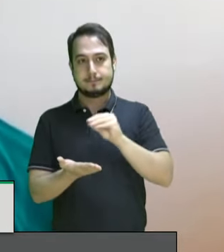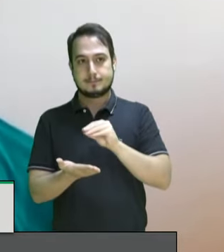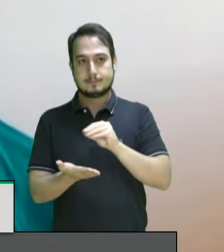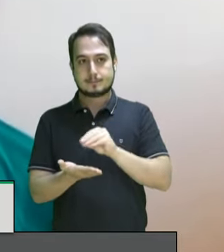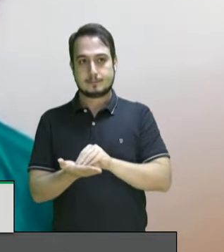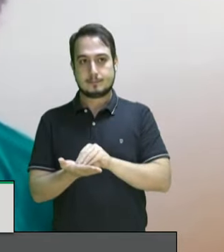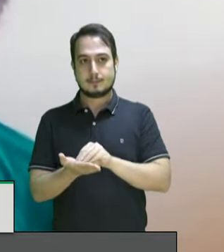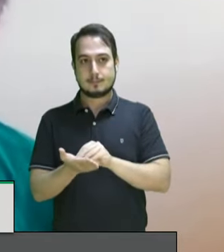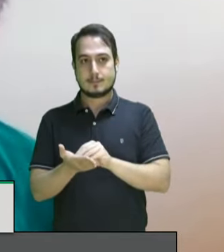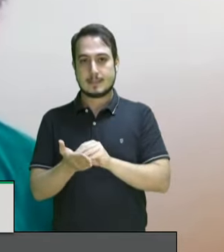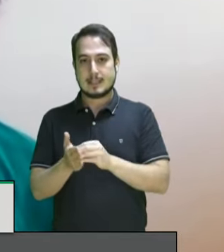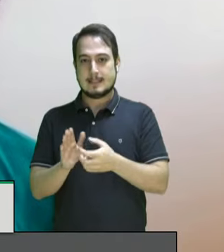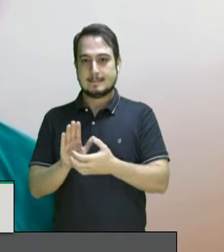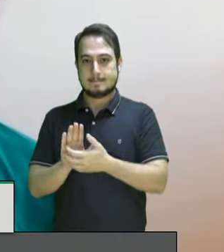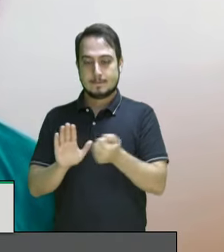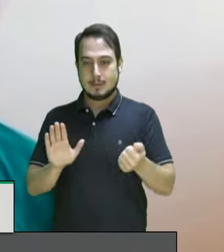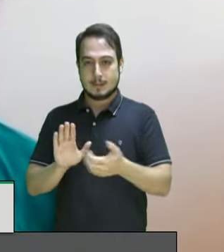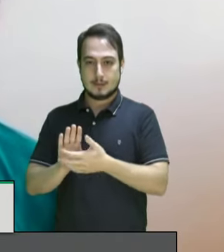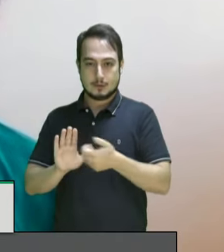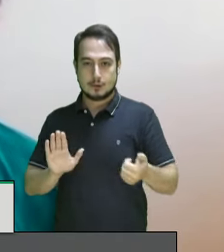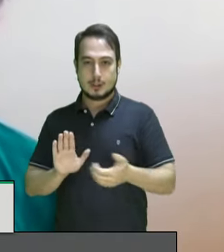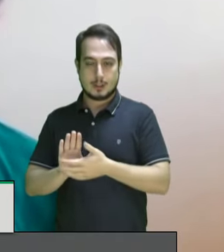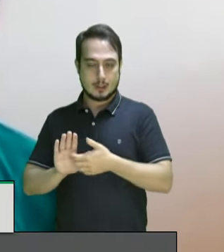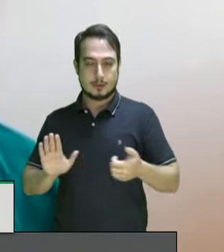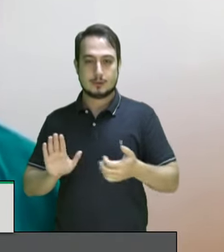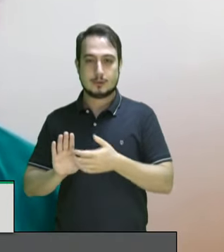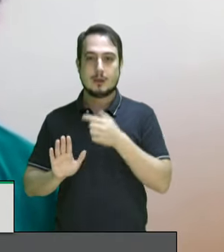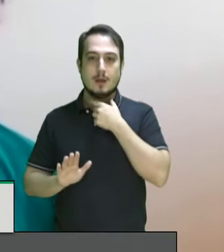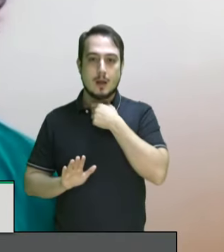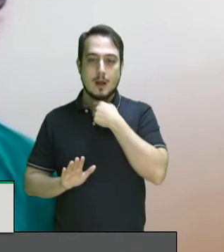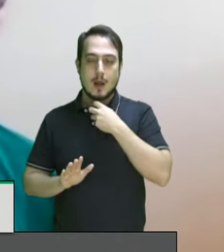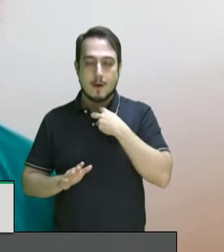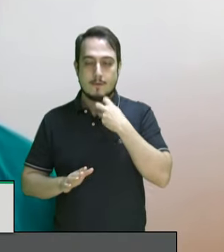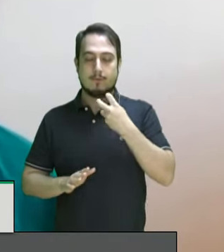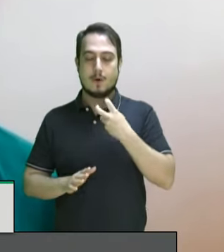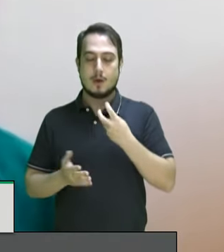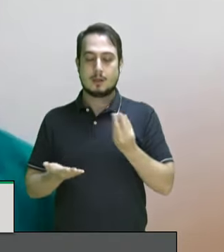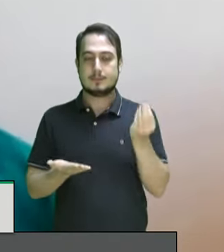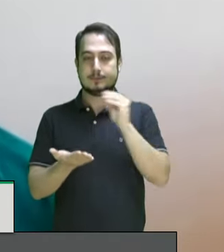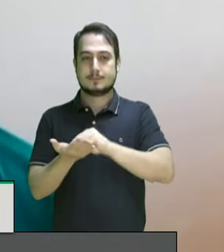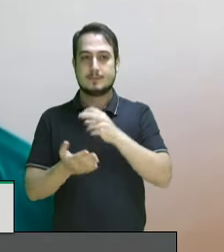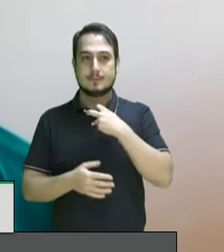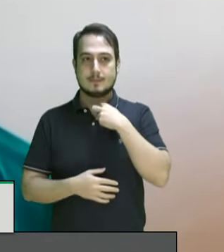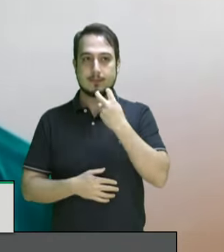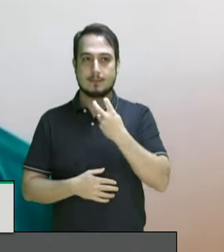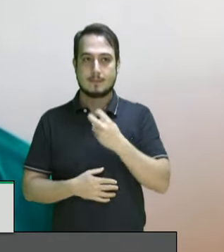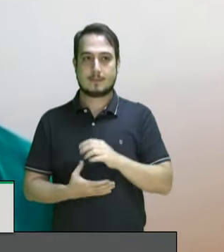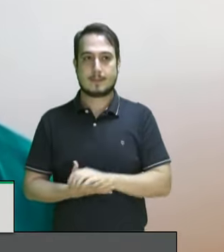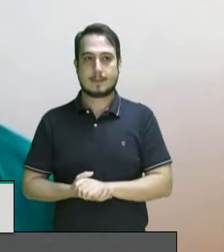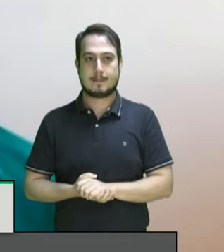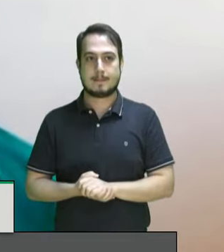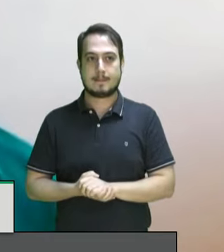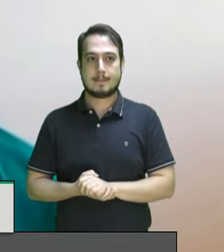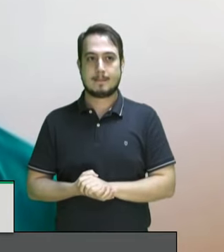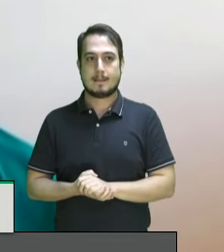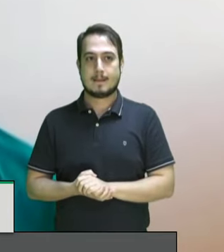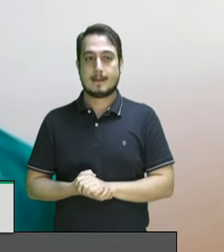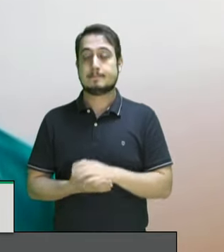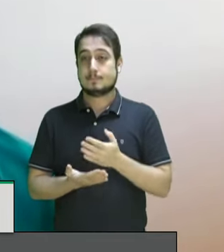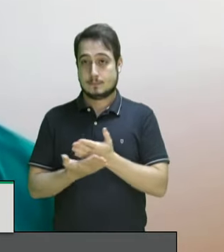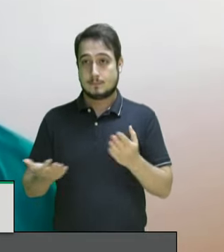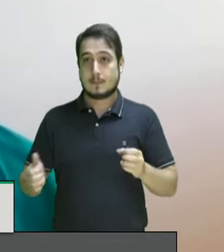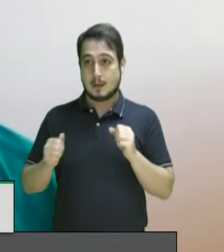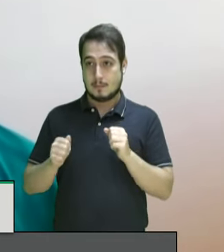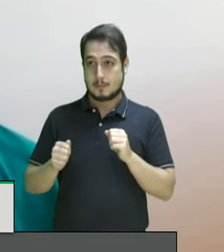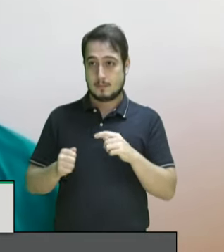arrancando os gritos que estão entalados na garganta, eu diria, da madrugada, como fala o poeta, e que a gente possa estar